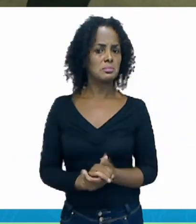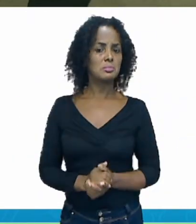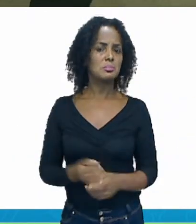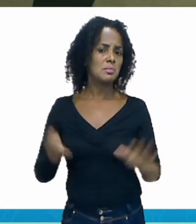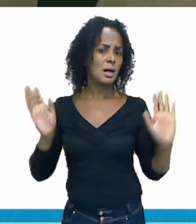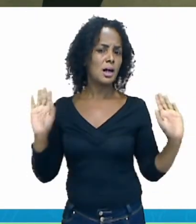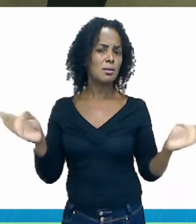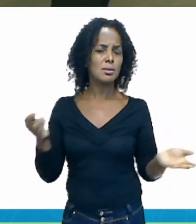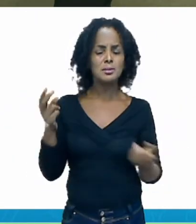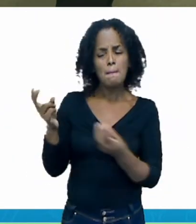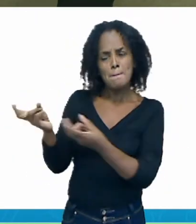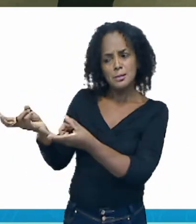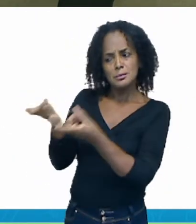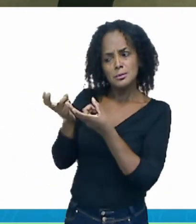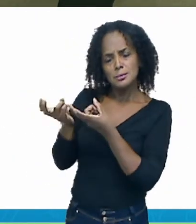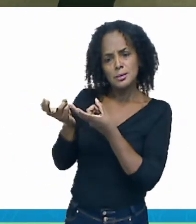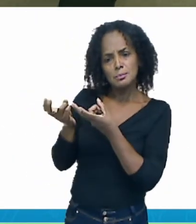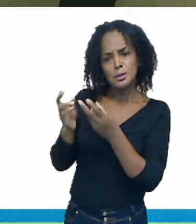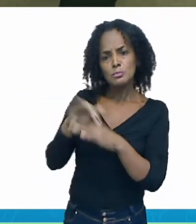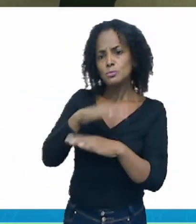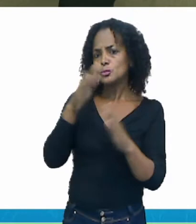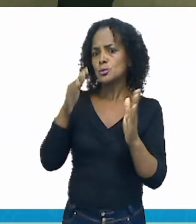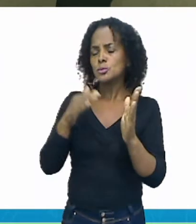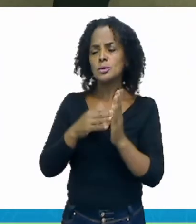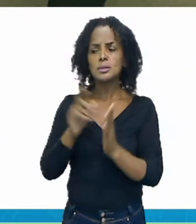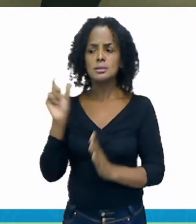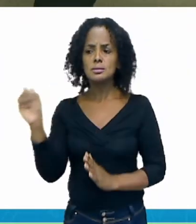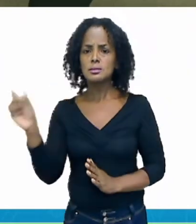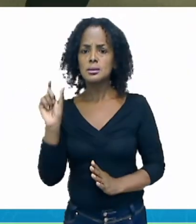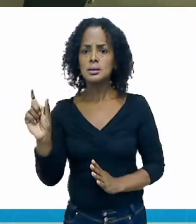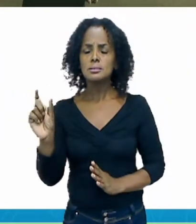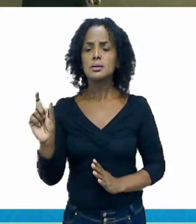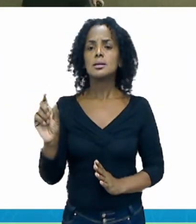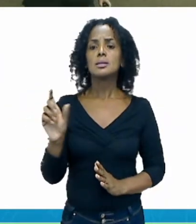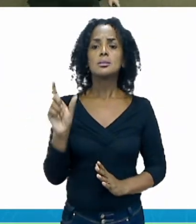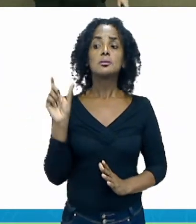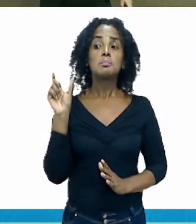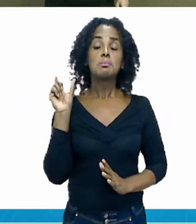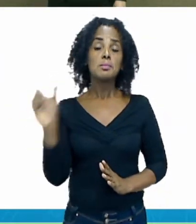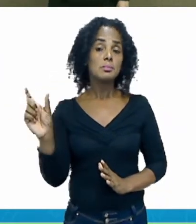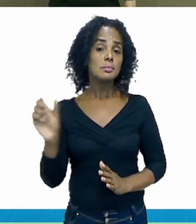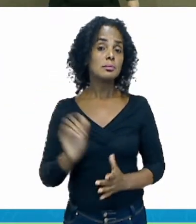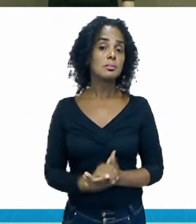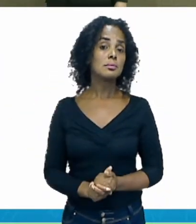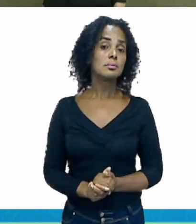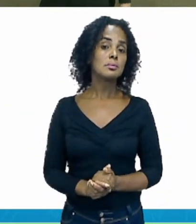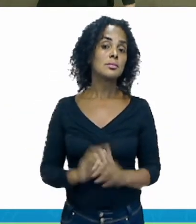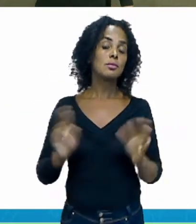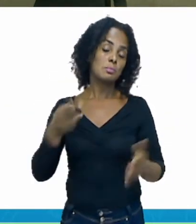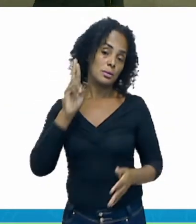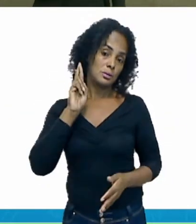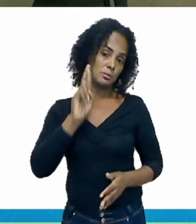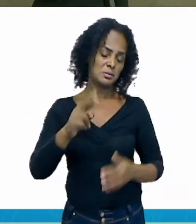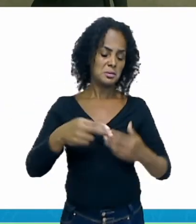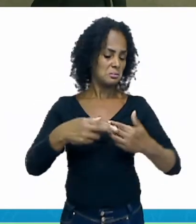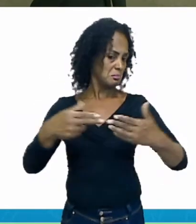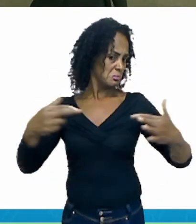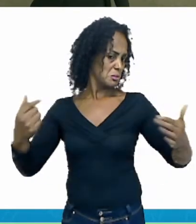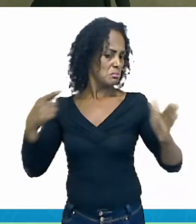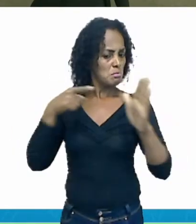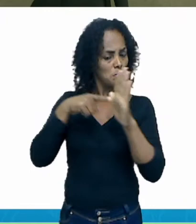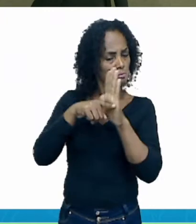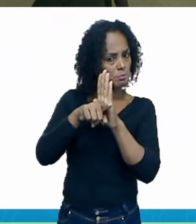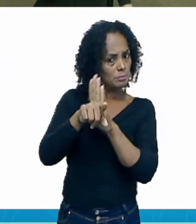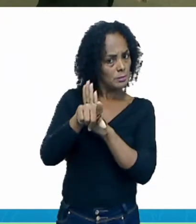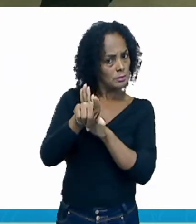você reparasse bem todas as sílabas das palavras. Porque nós vamos responder algumas perguntas